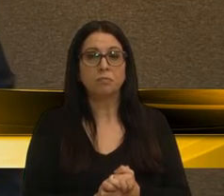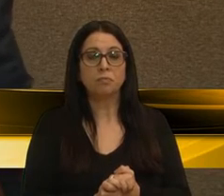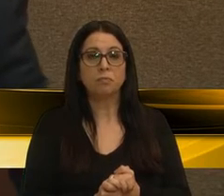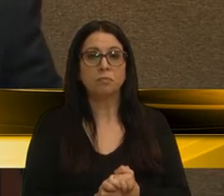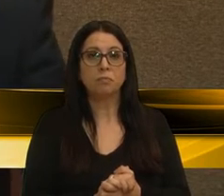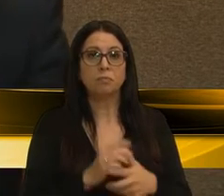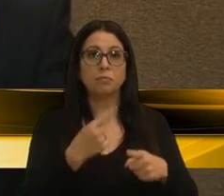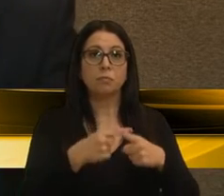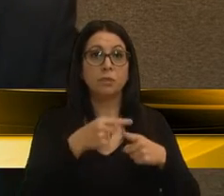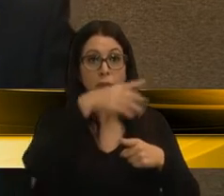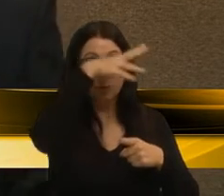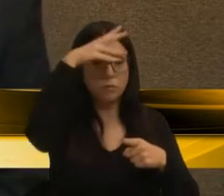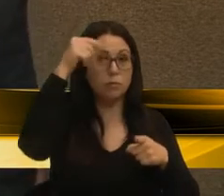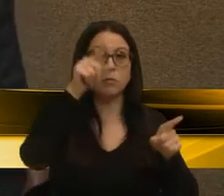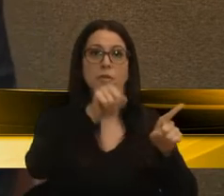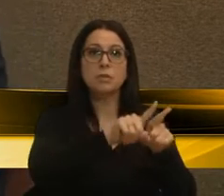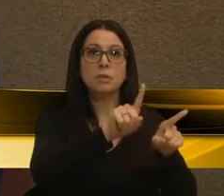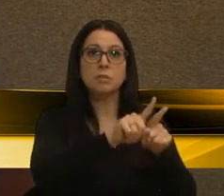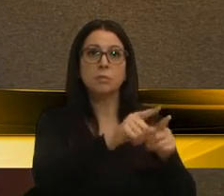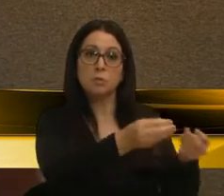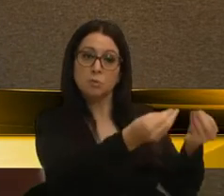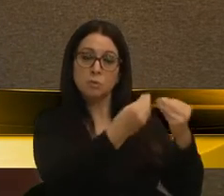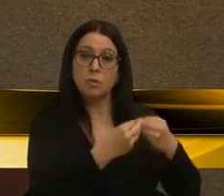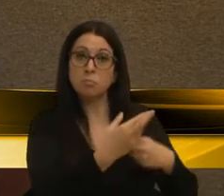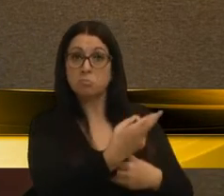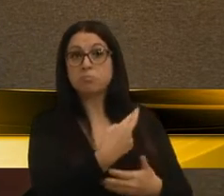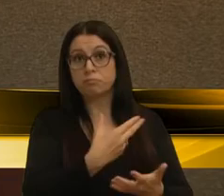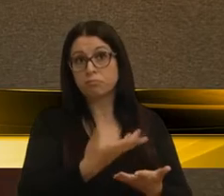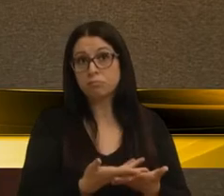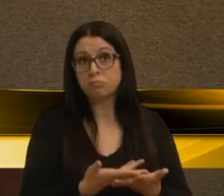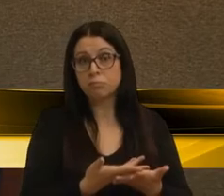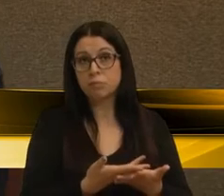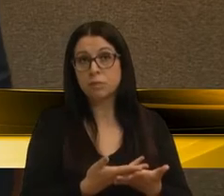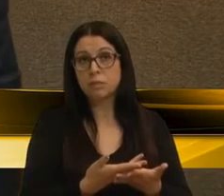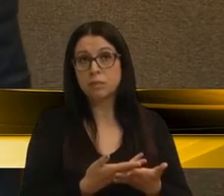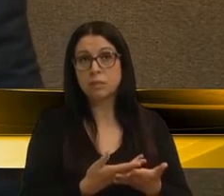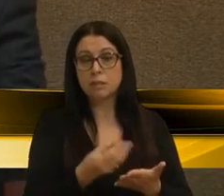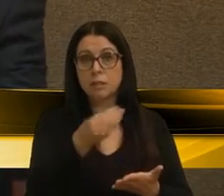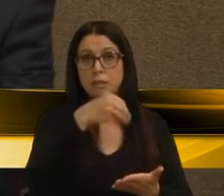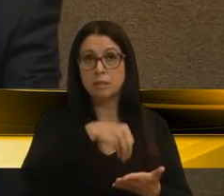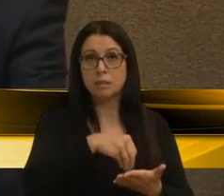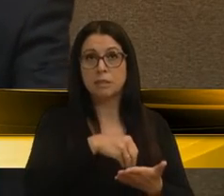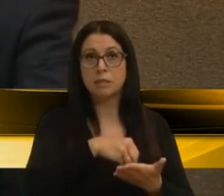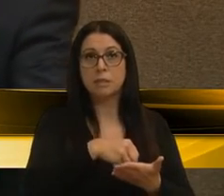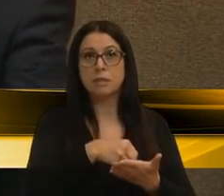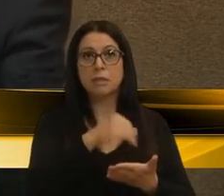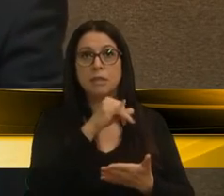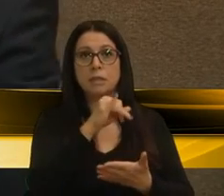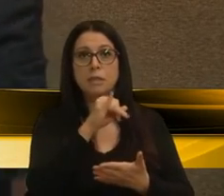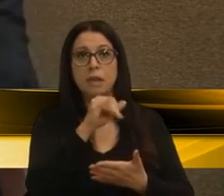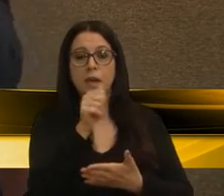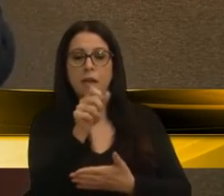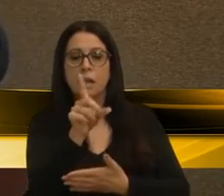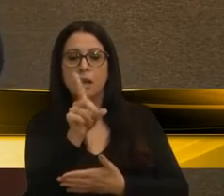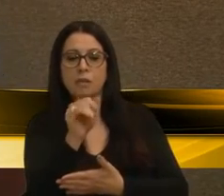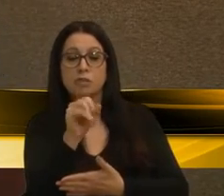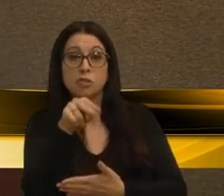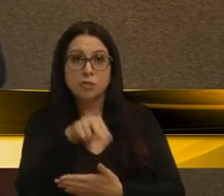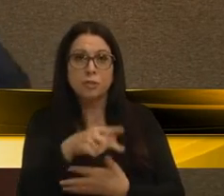o Executivo também nos dê uma resposta. Se ele entrar com o Madin, colocando que é